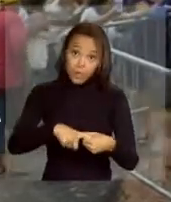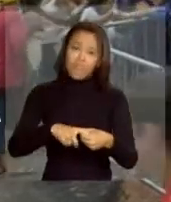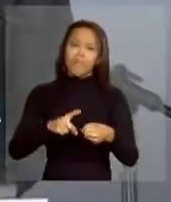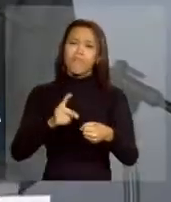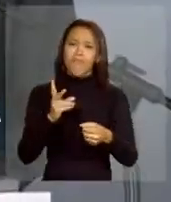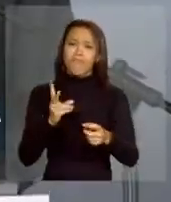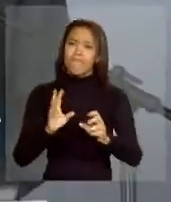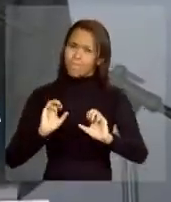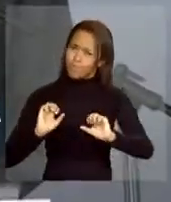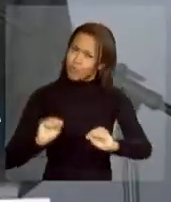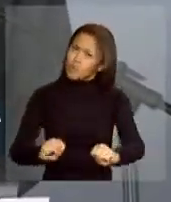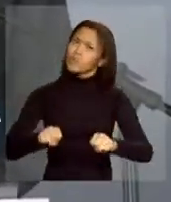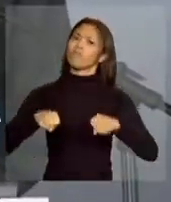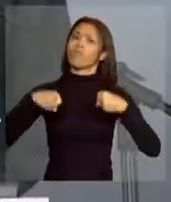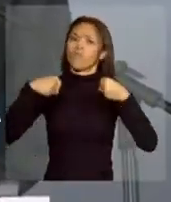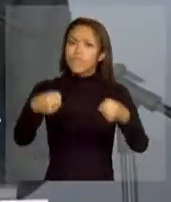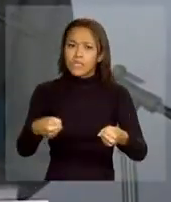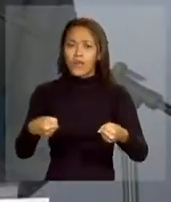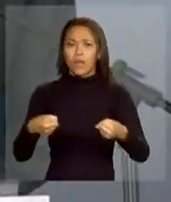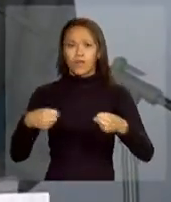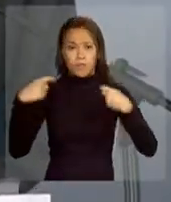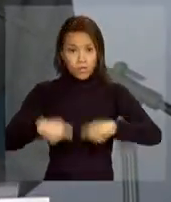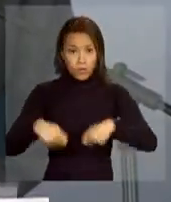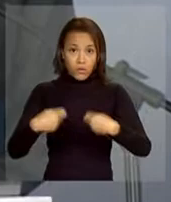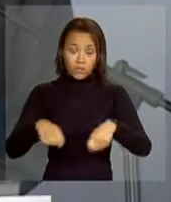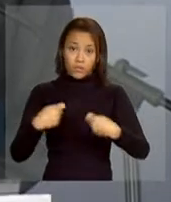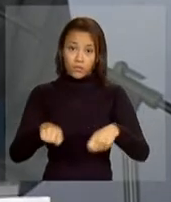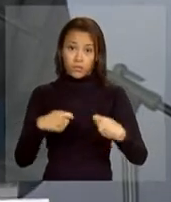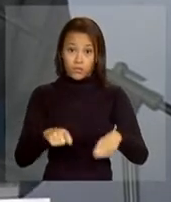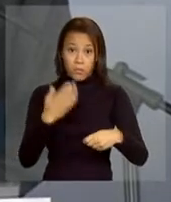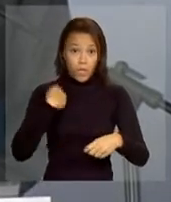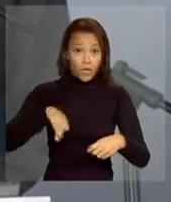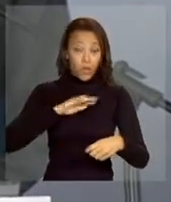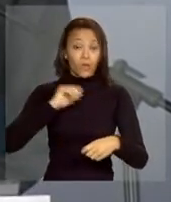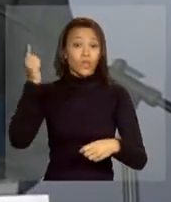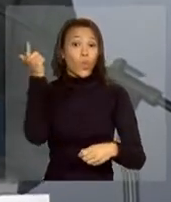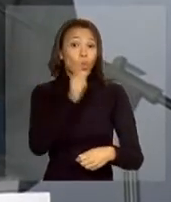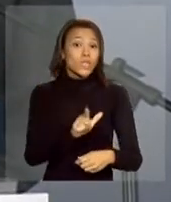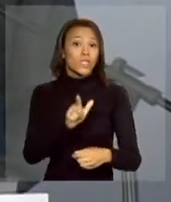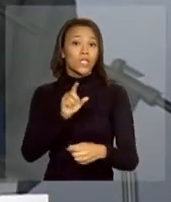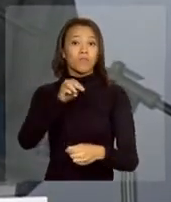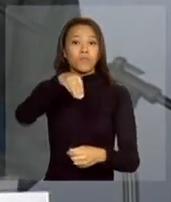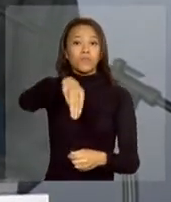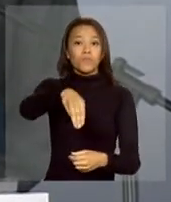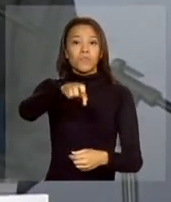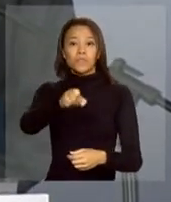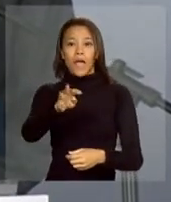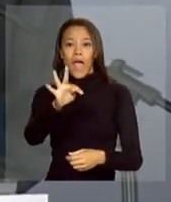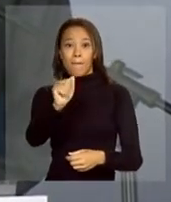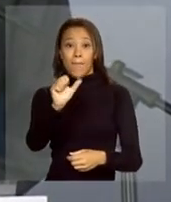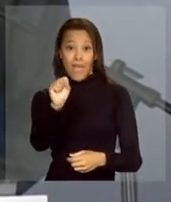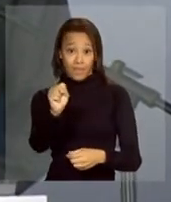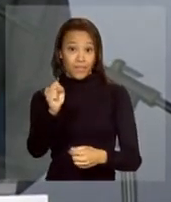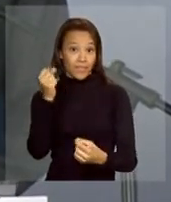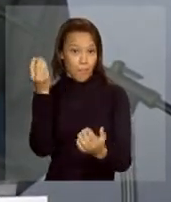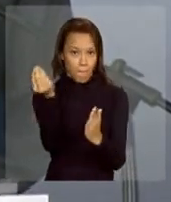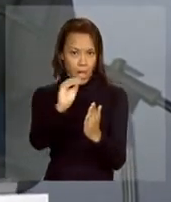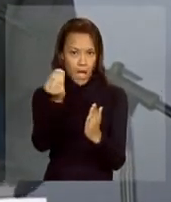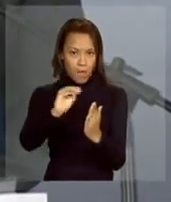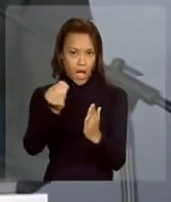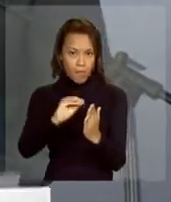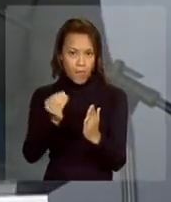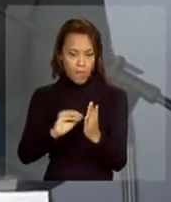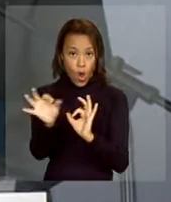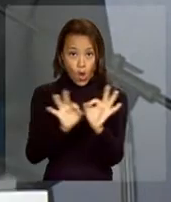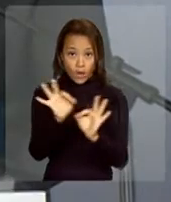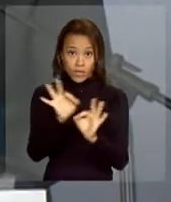esforço que for necessário para alcançar as metas estabelecidas pela presidenta Dilma. Nós vamos